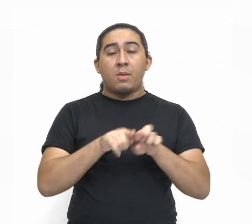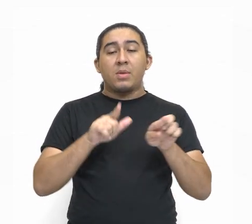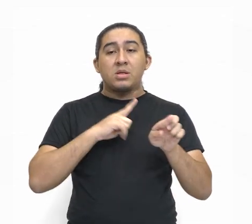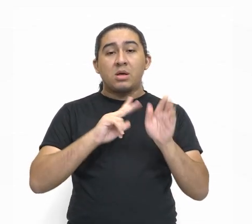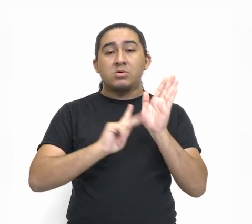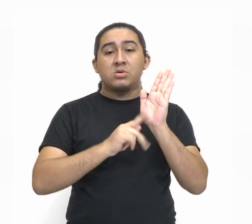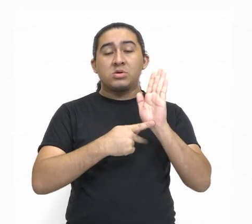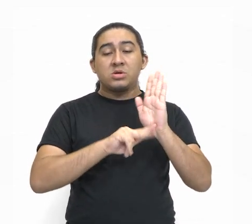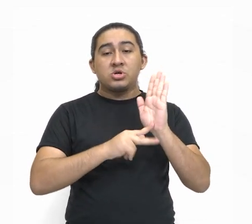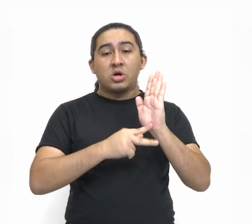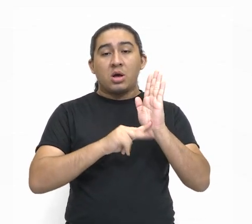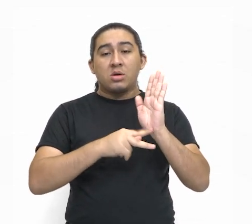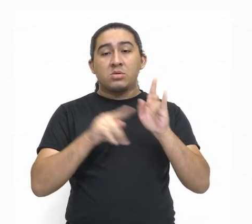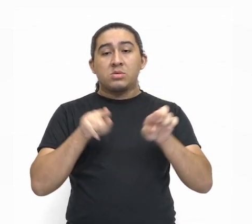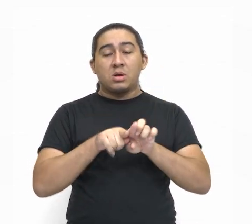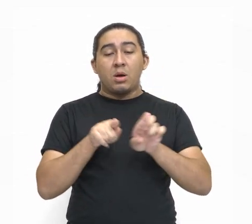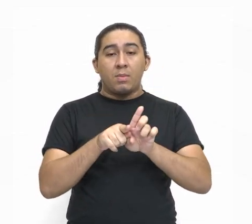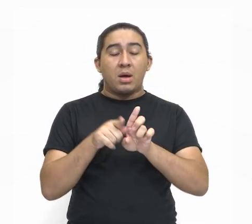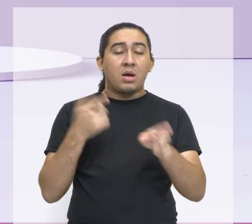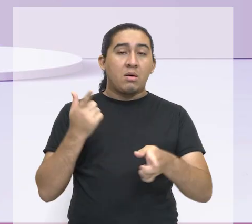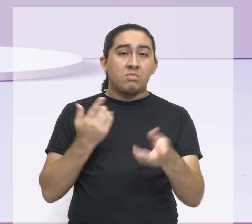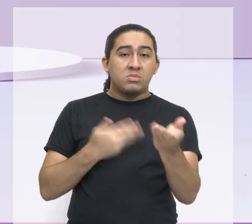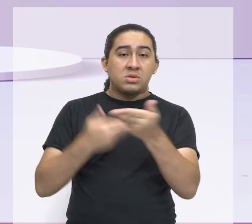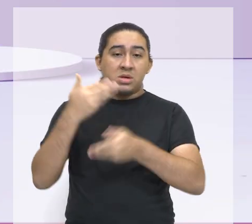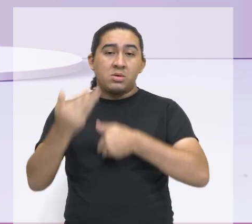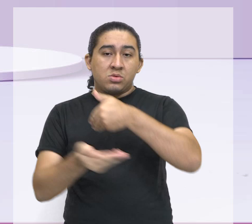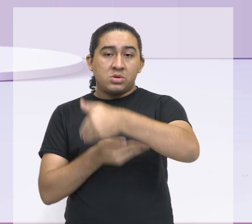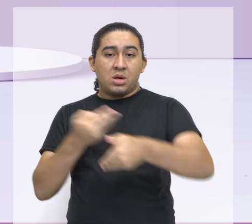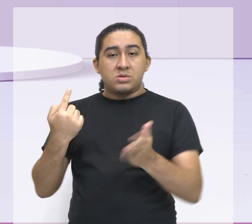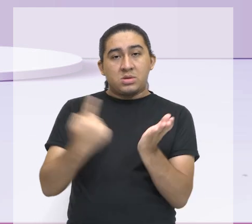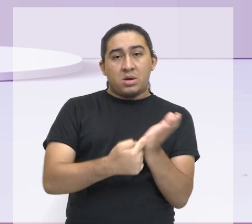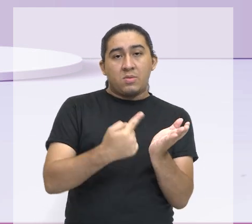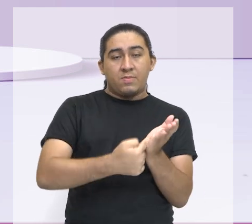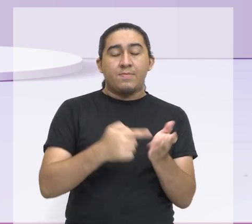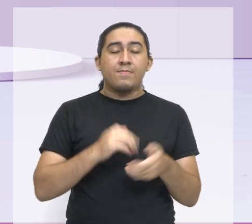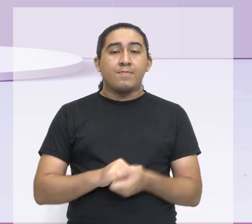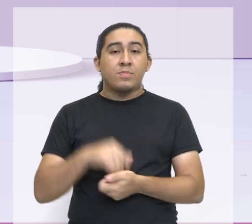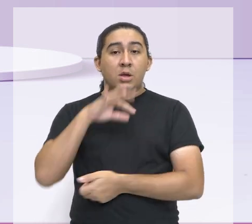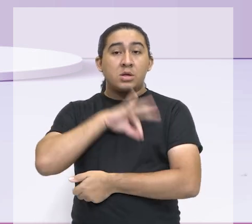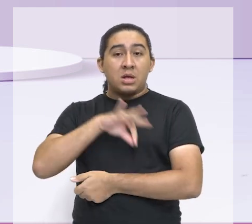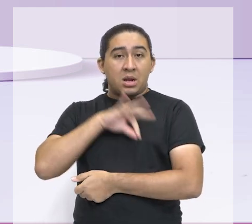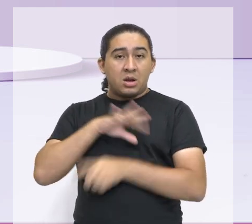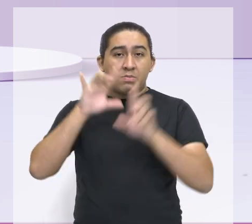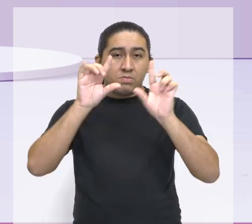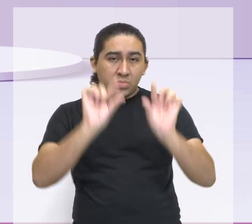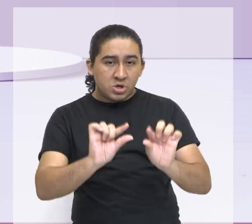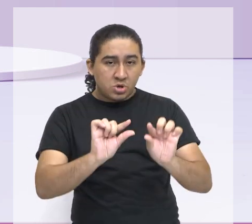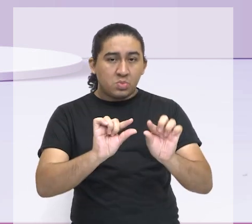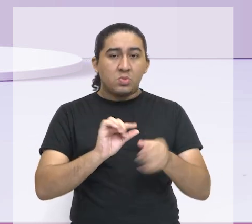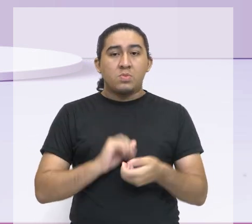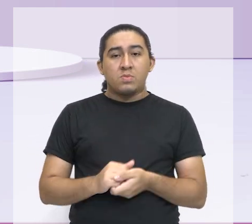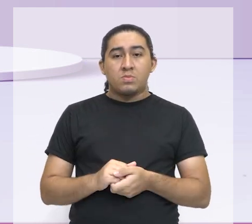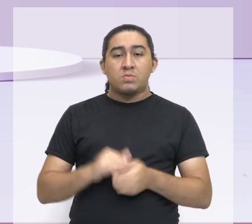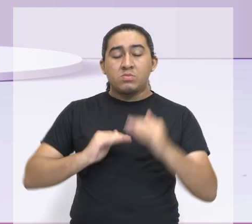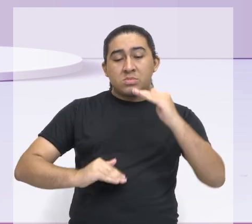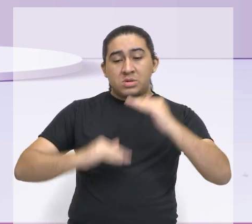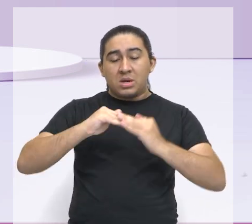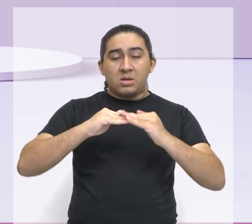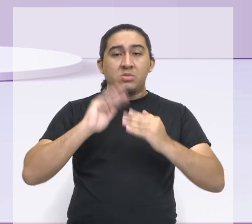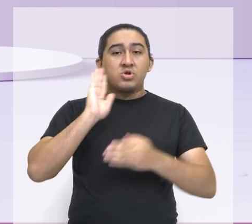e a negociação coletiva. O salário mínimo está aí.